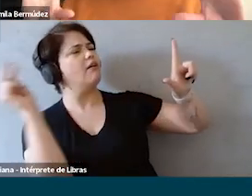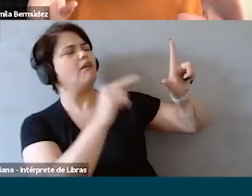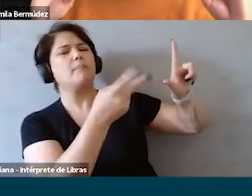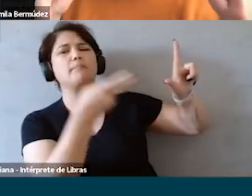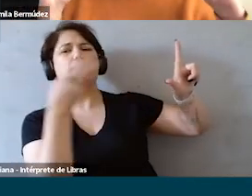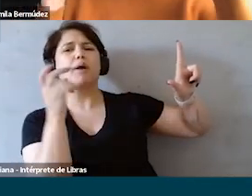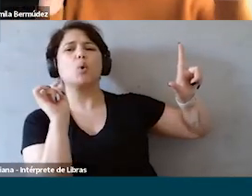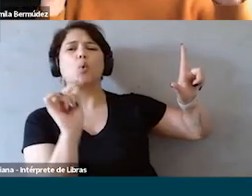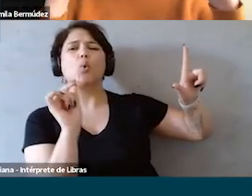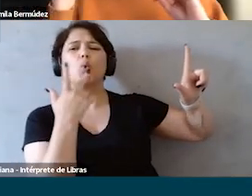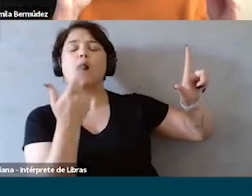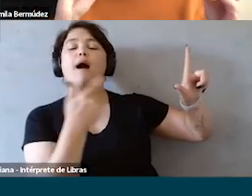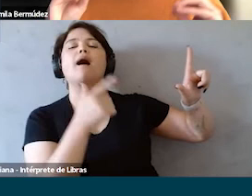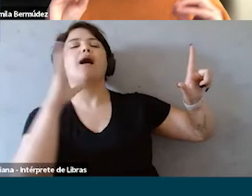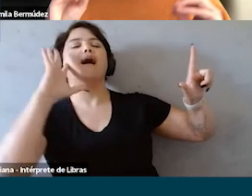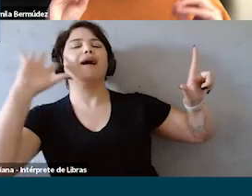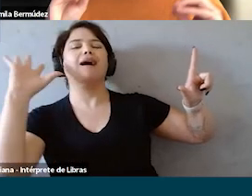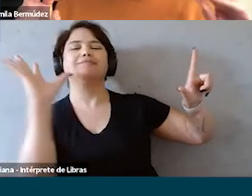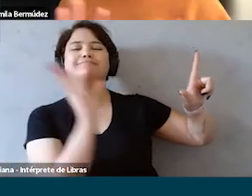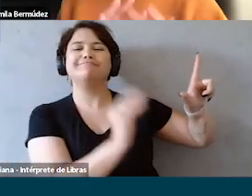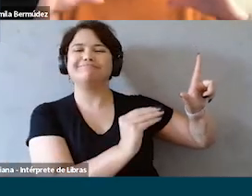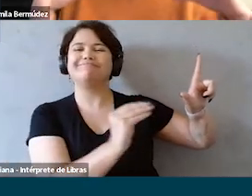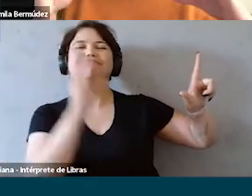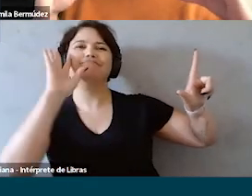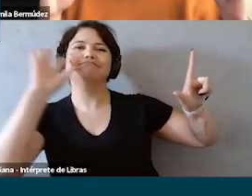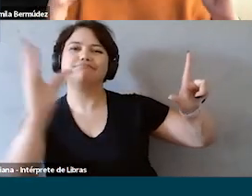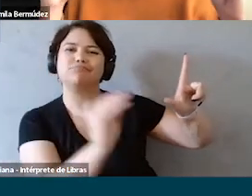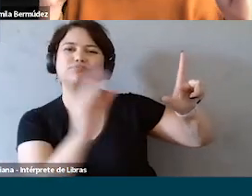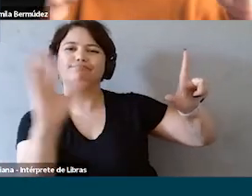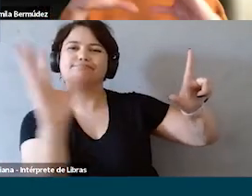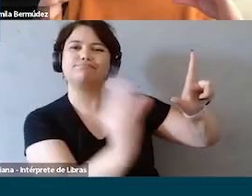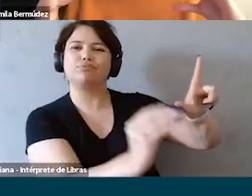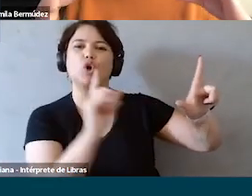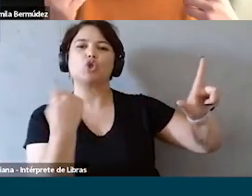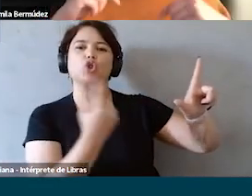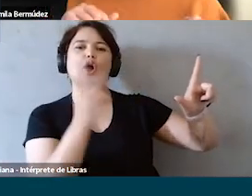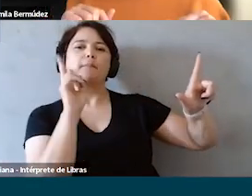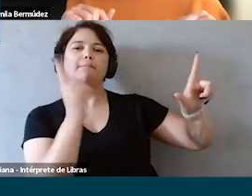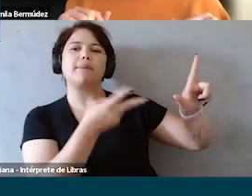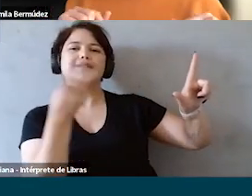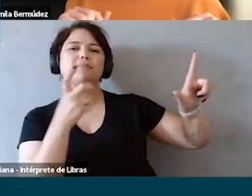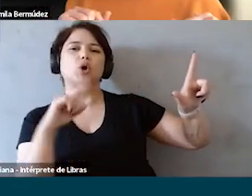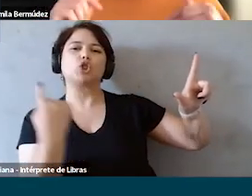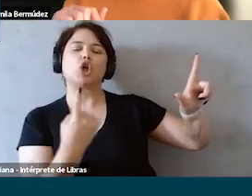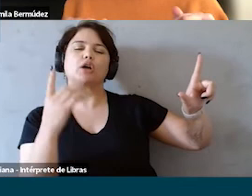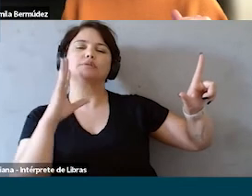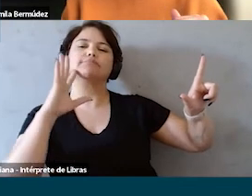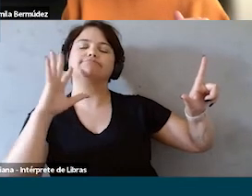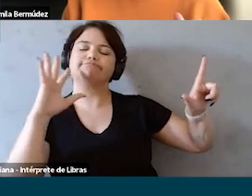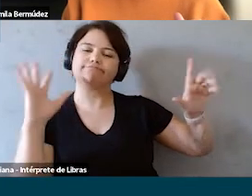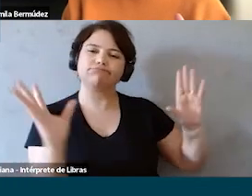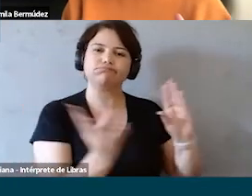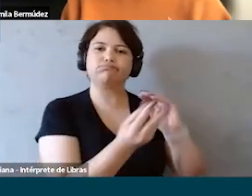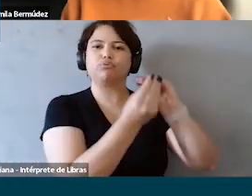partir disso a gente entendia o que estava querendo dizer. E a partir desse momento a gente foi construindo a nossa visão de jornada e o que a gente estava